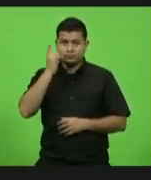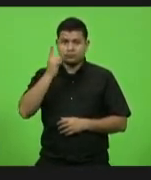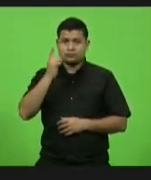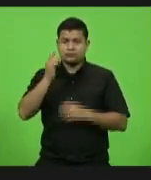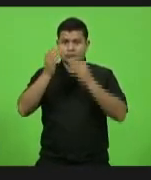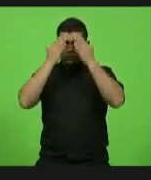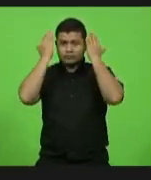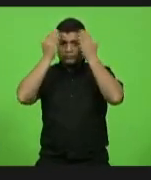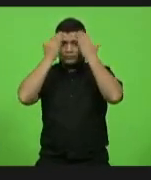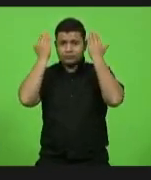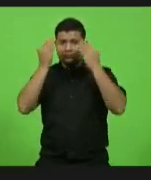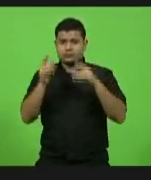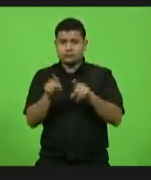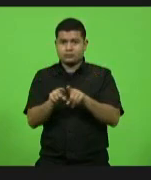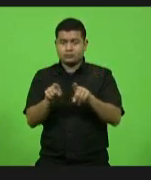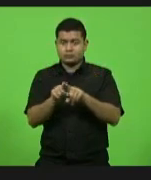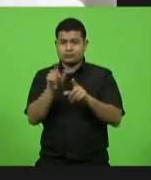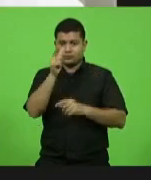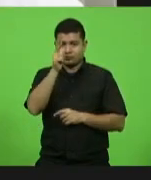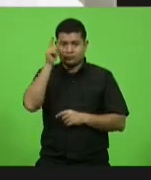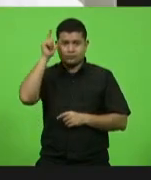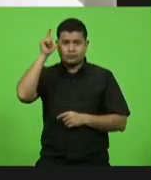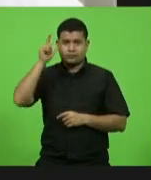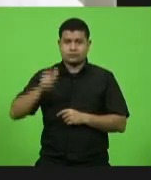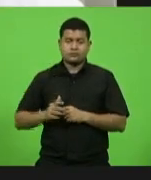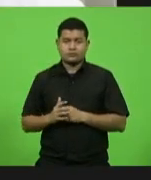e deputado Laércio. Senhor.